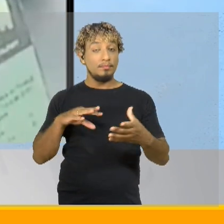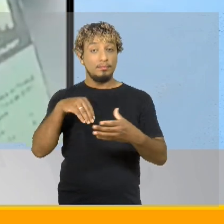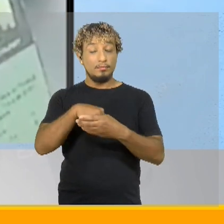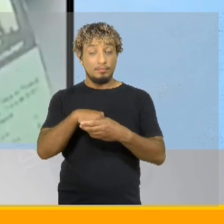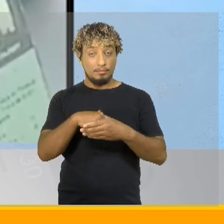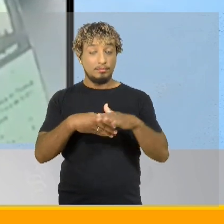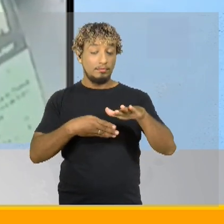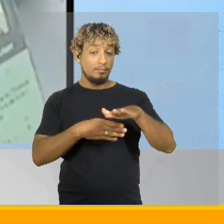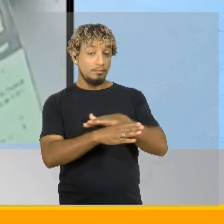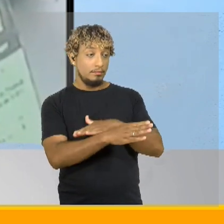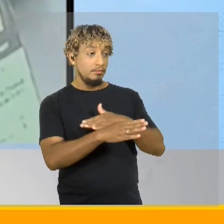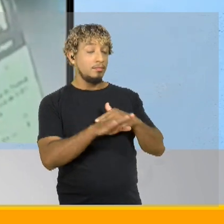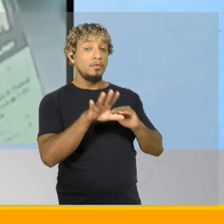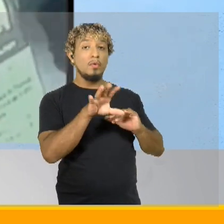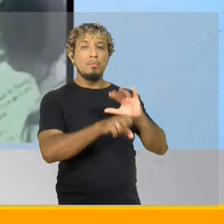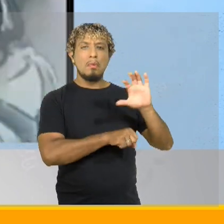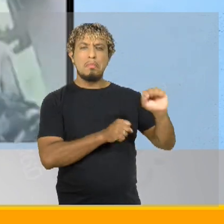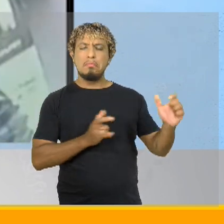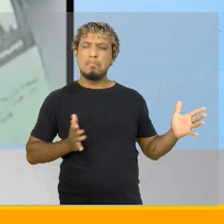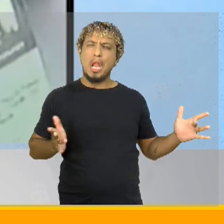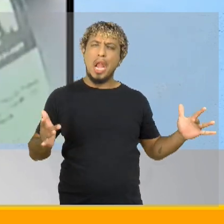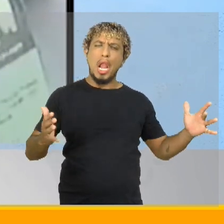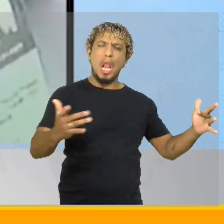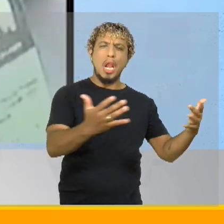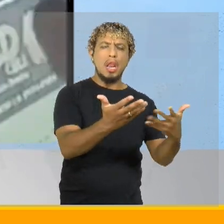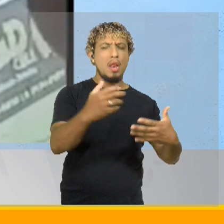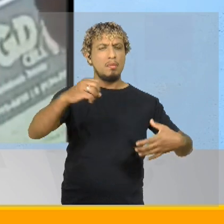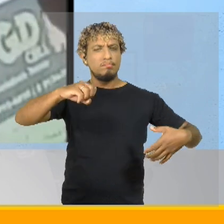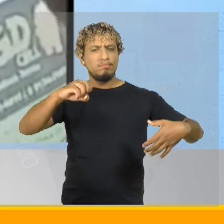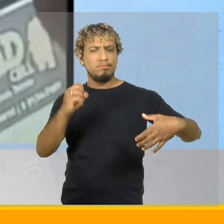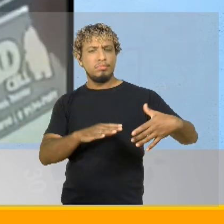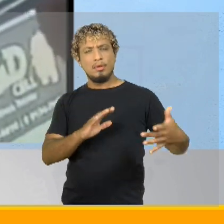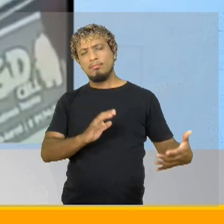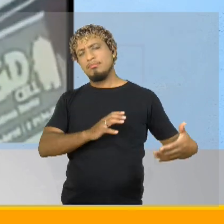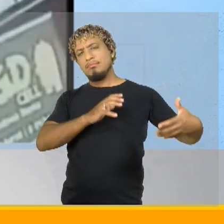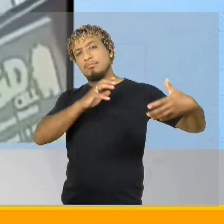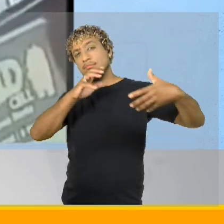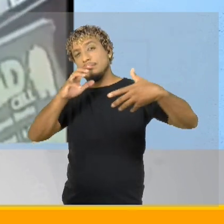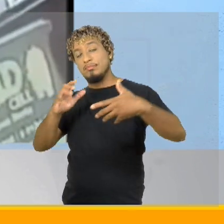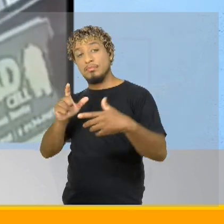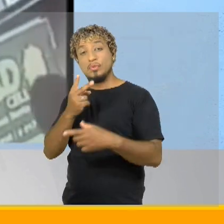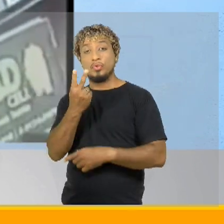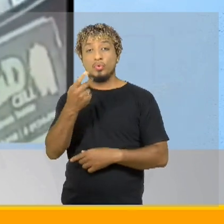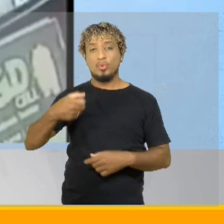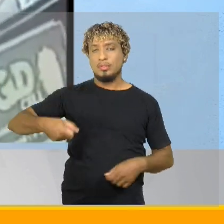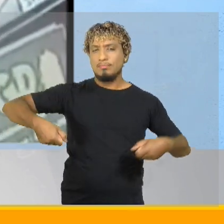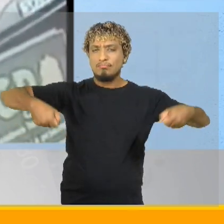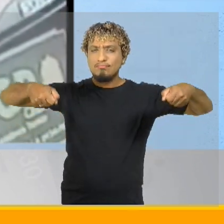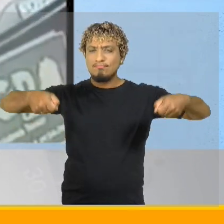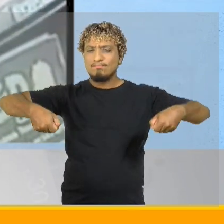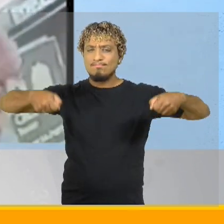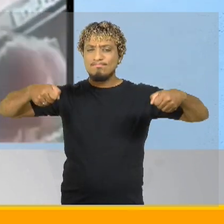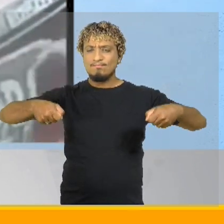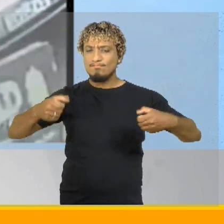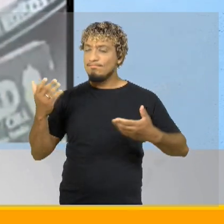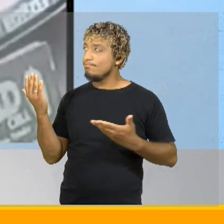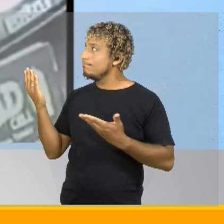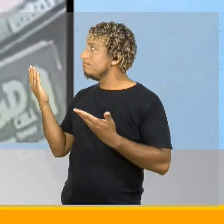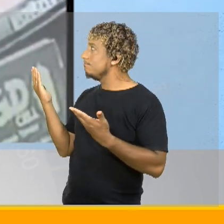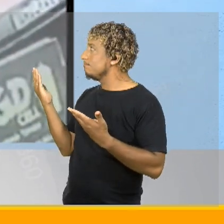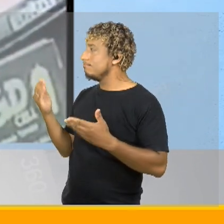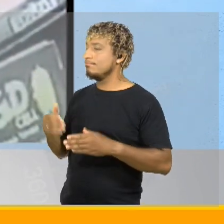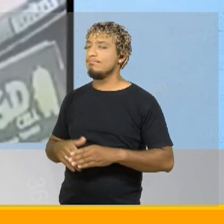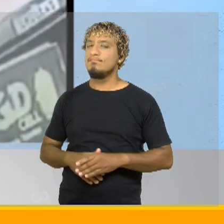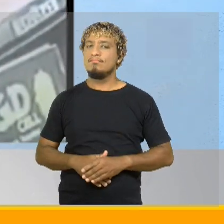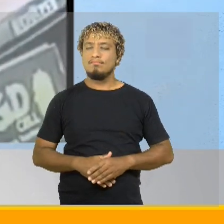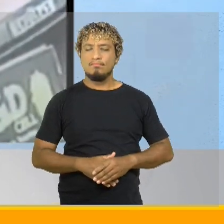estabelecimento, os criminosos realizaram um verdadeiro arrastão, carregando no momento da fuga duas sacolas cheias de roupas e outros